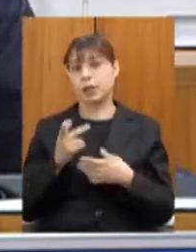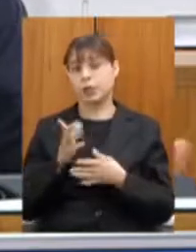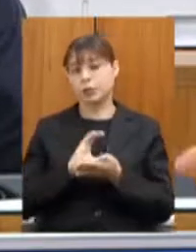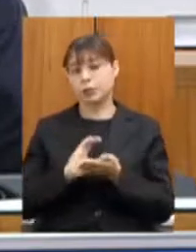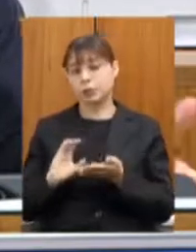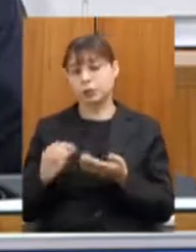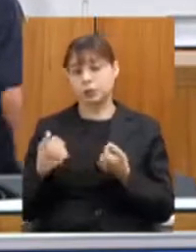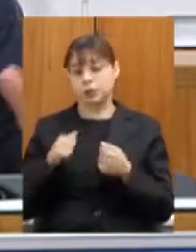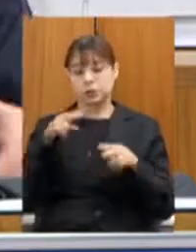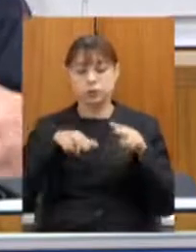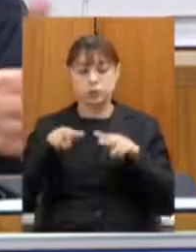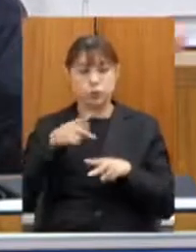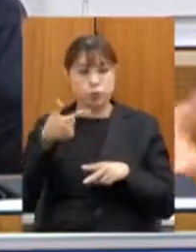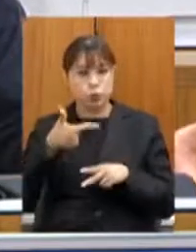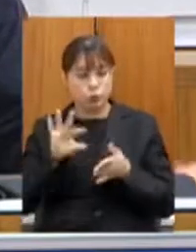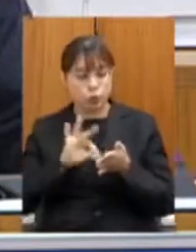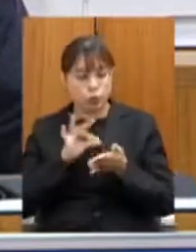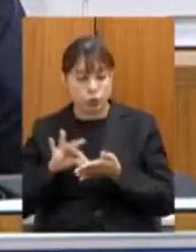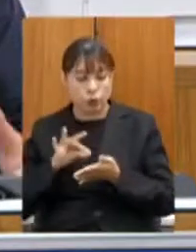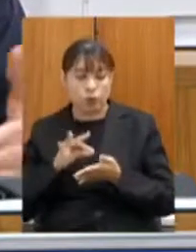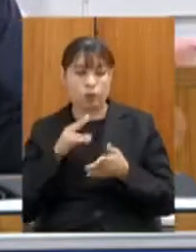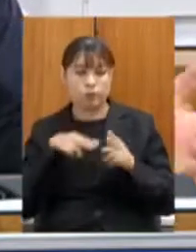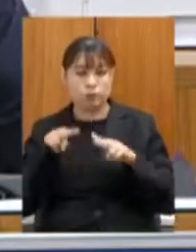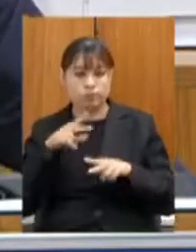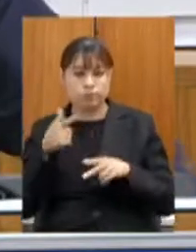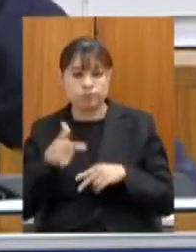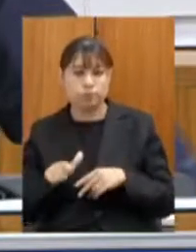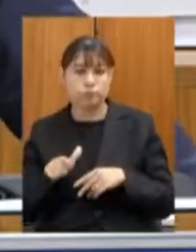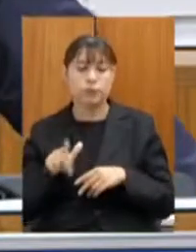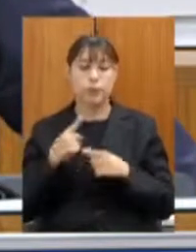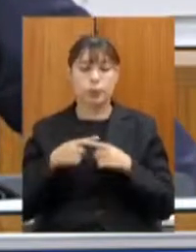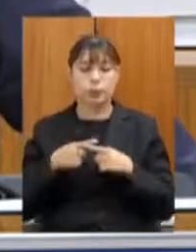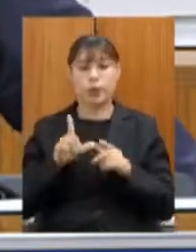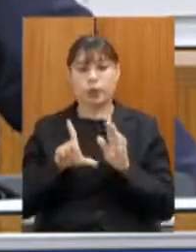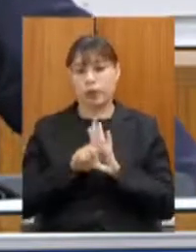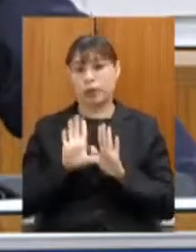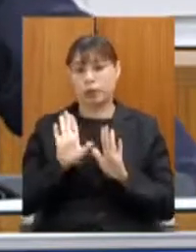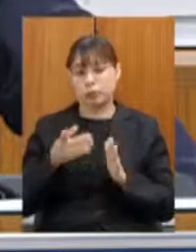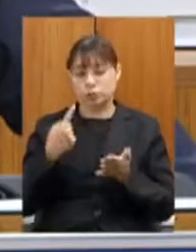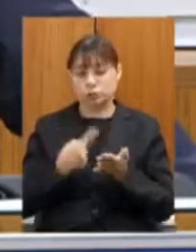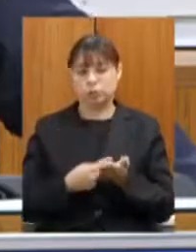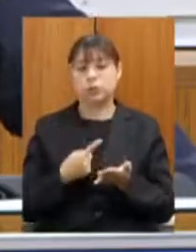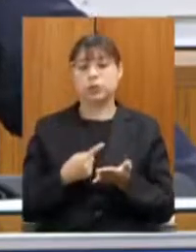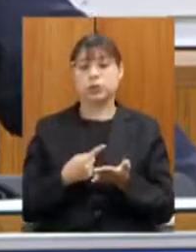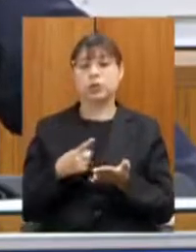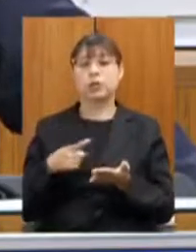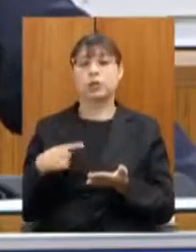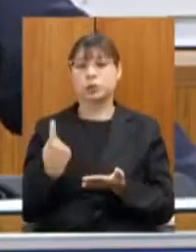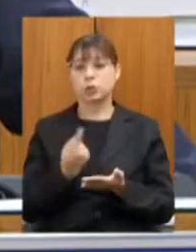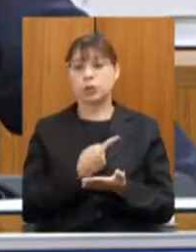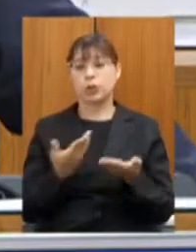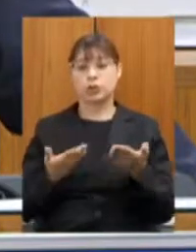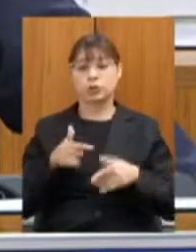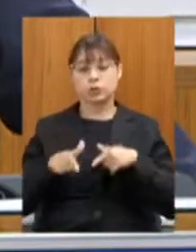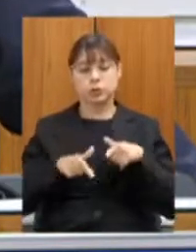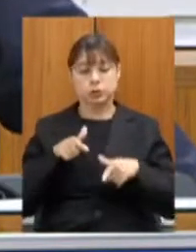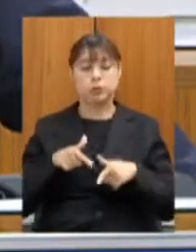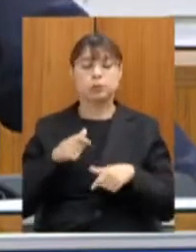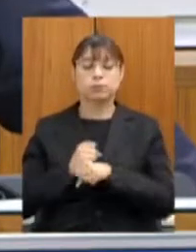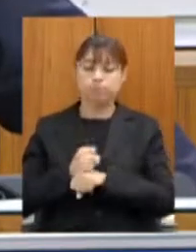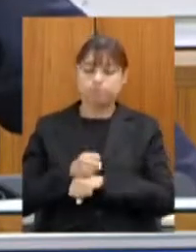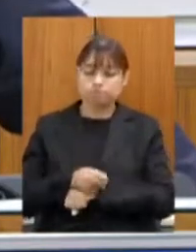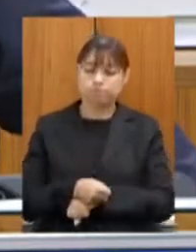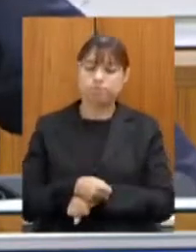contratos que é o que a gente já iniciou fazer está estabelecido em lei e nós estamos então trabalhando duramente